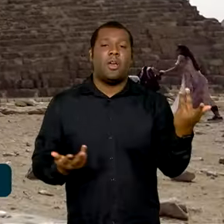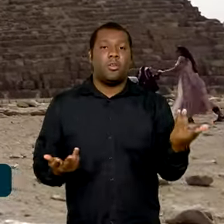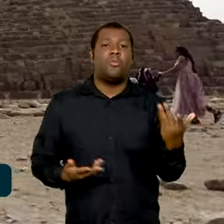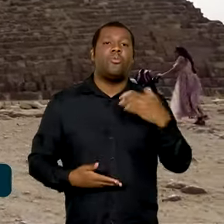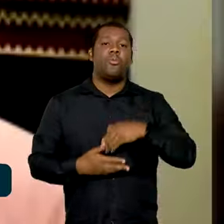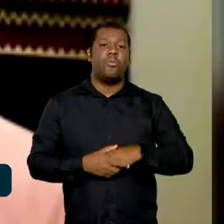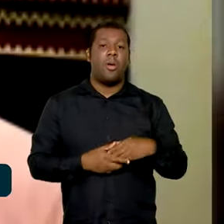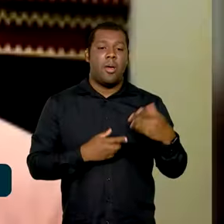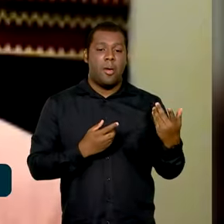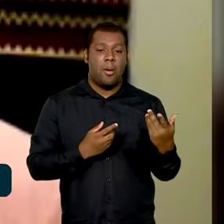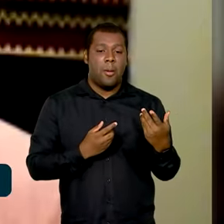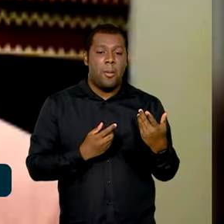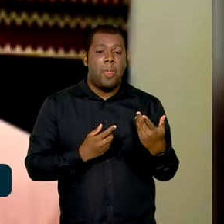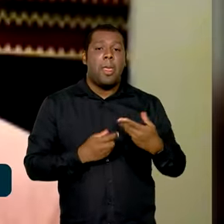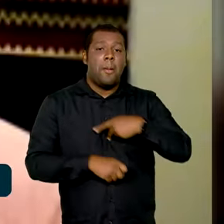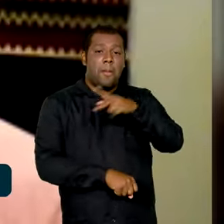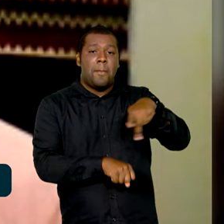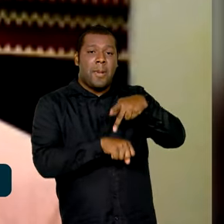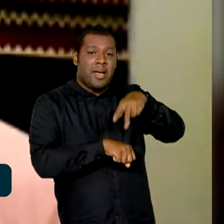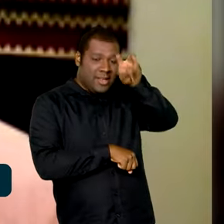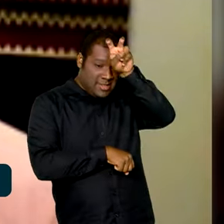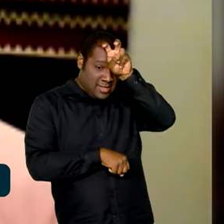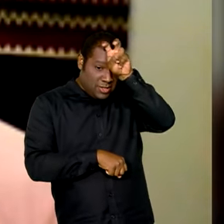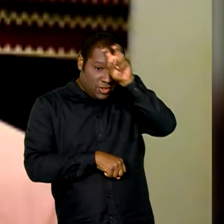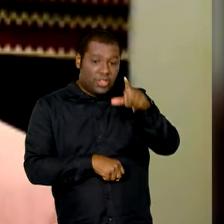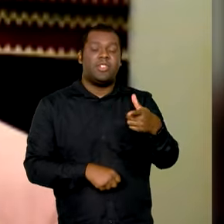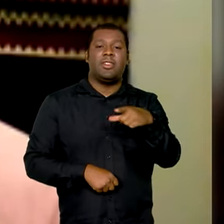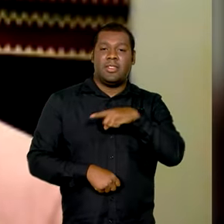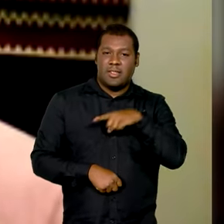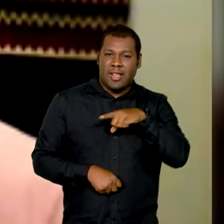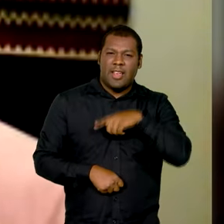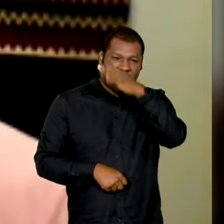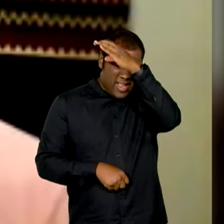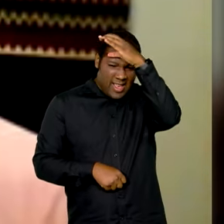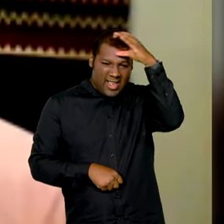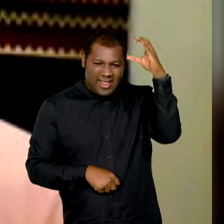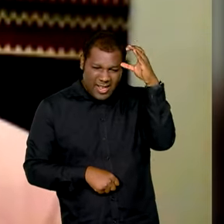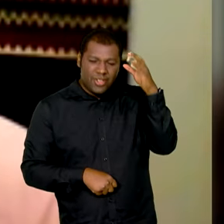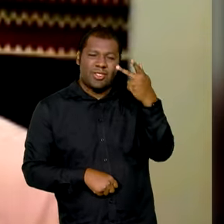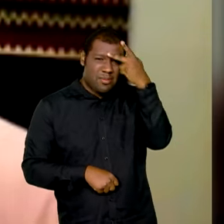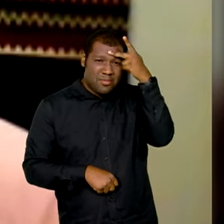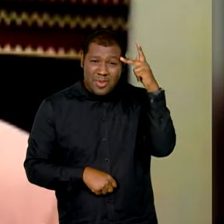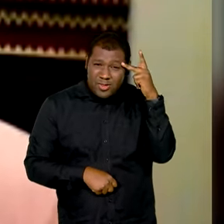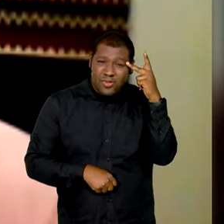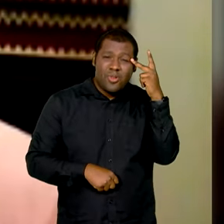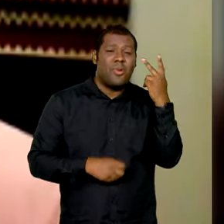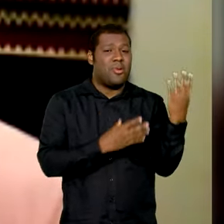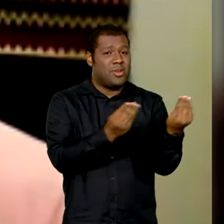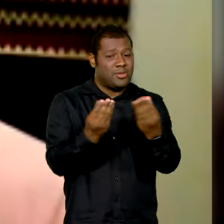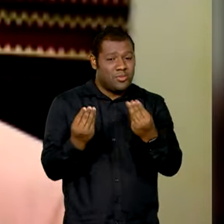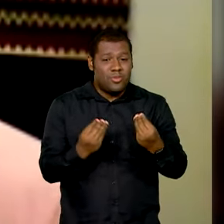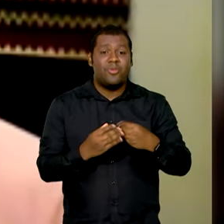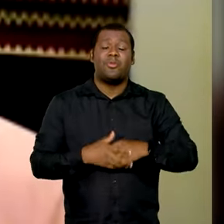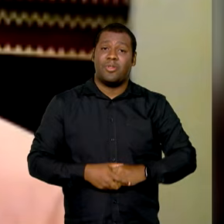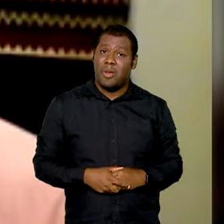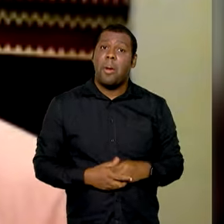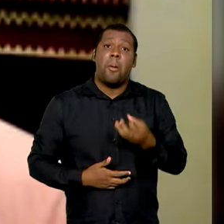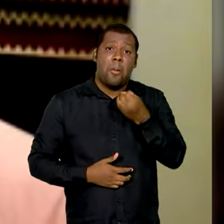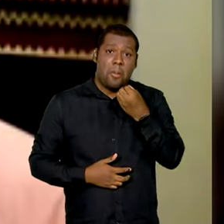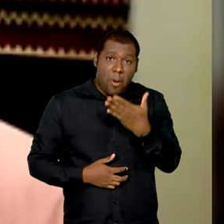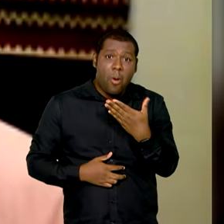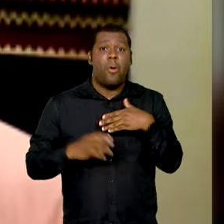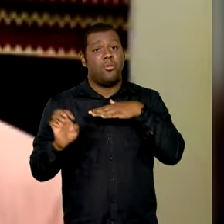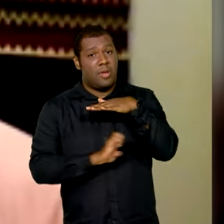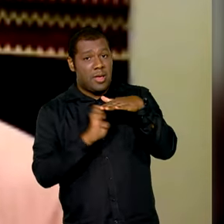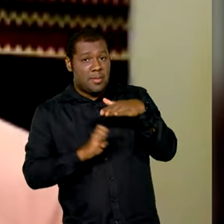para o Egito. O Egito tem um mercado consumidor de dezenas de milhares de pessoas, o que é extremamente interessante para as